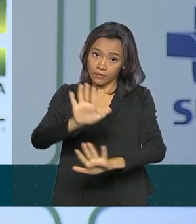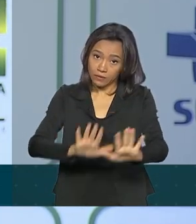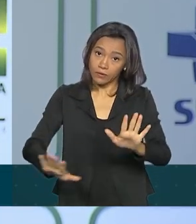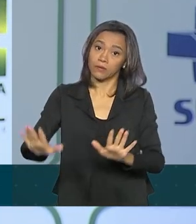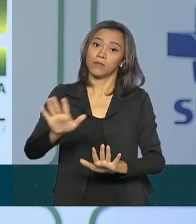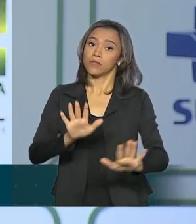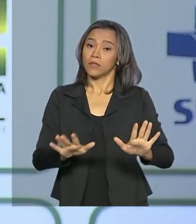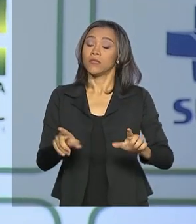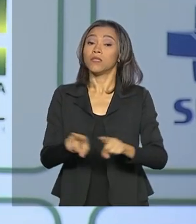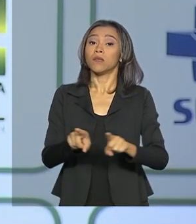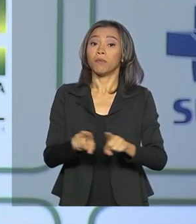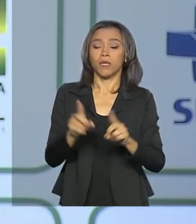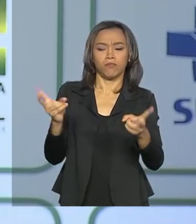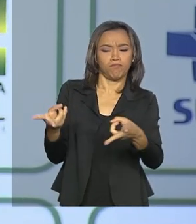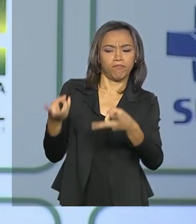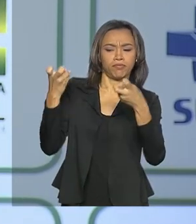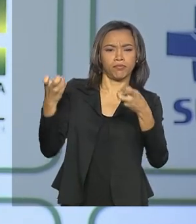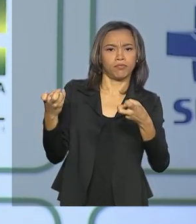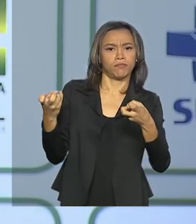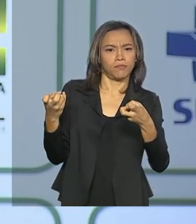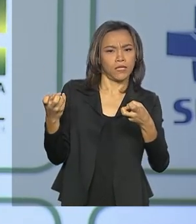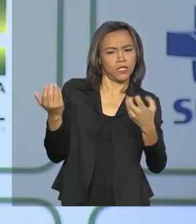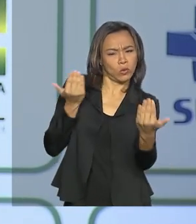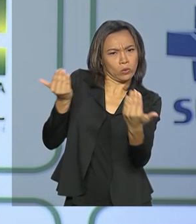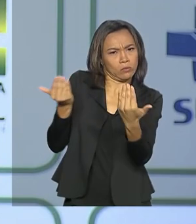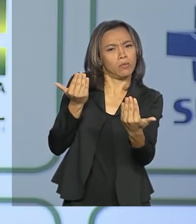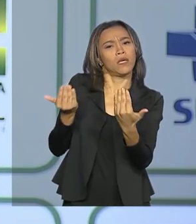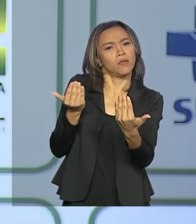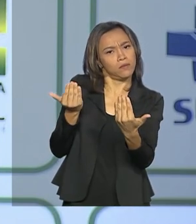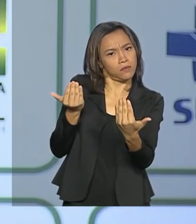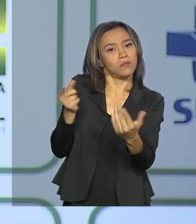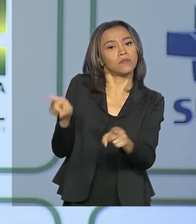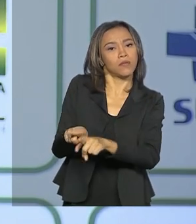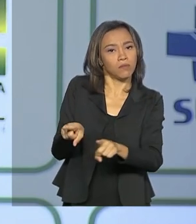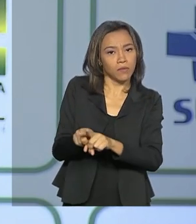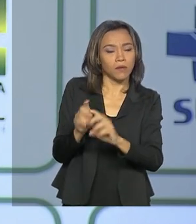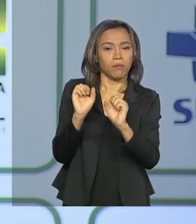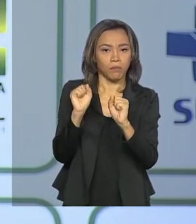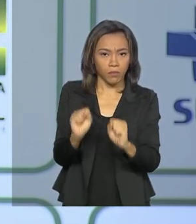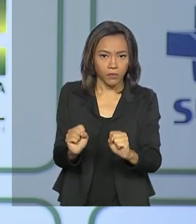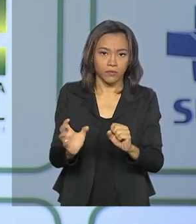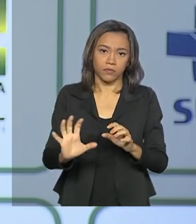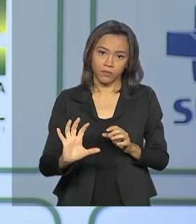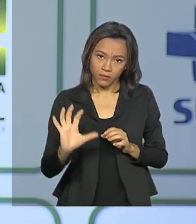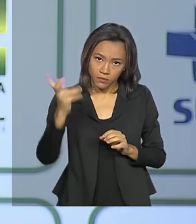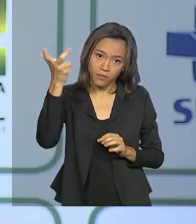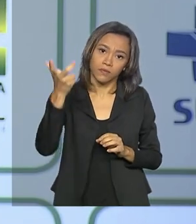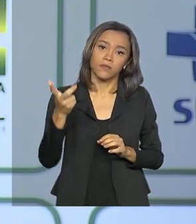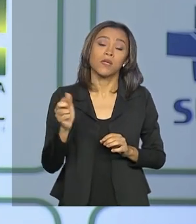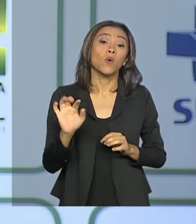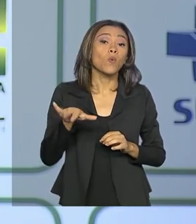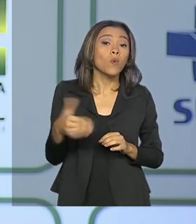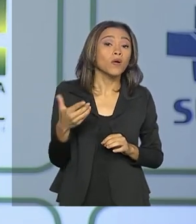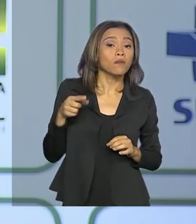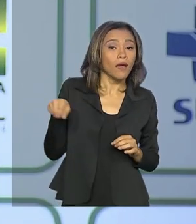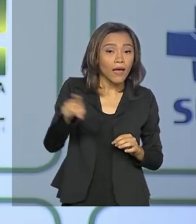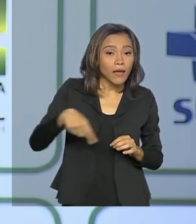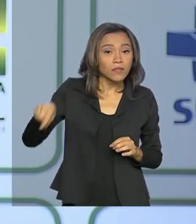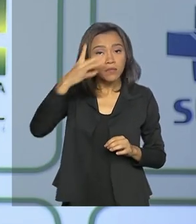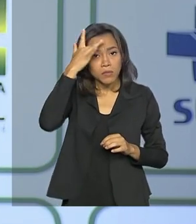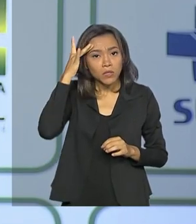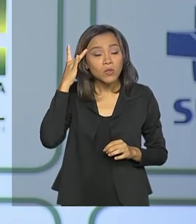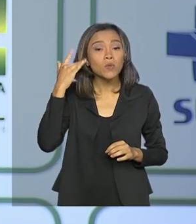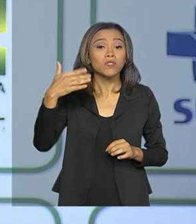e o enquadramento de casos suspeitos também poderá ocorrer quando essas pessoas vierem